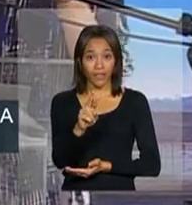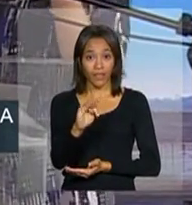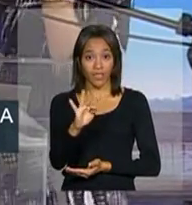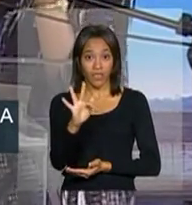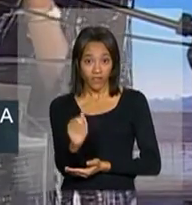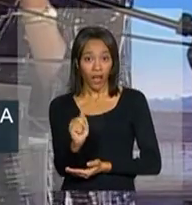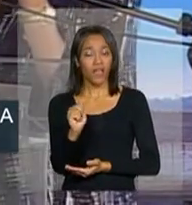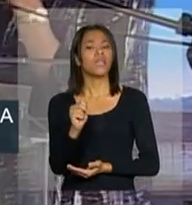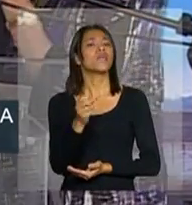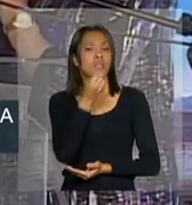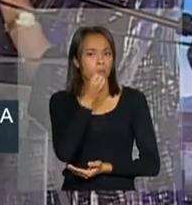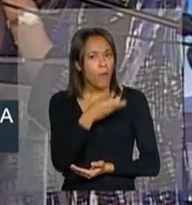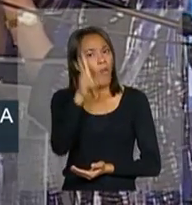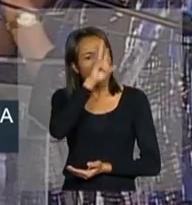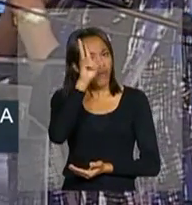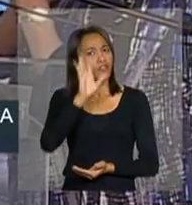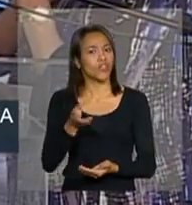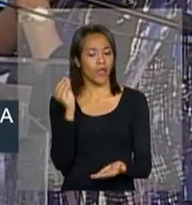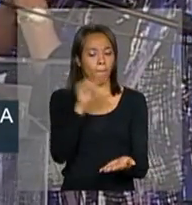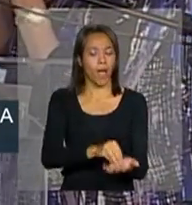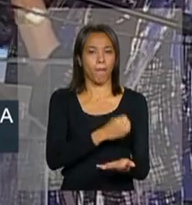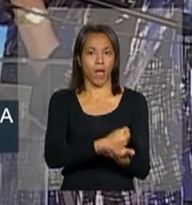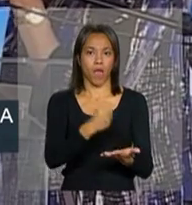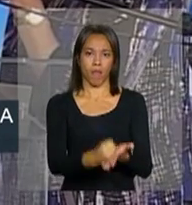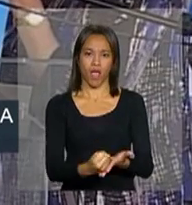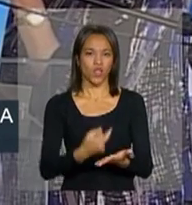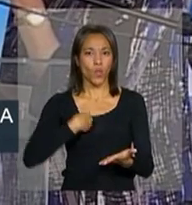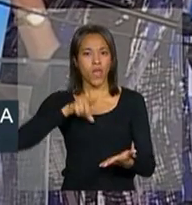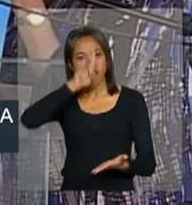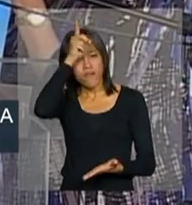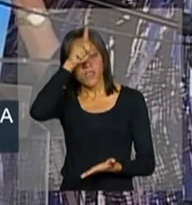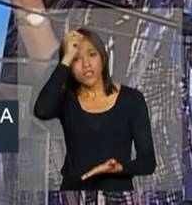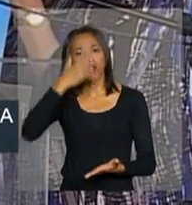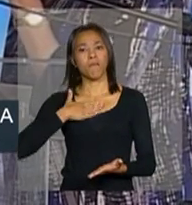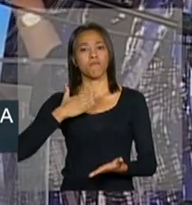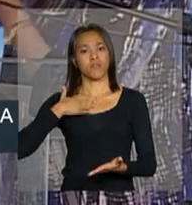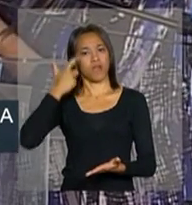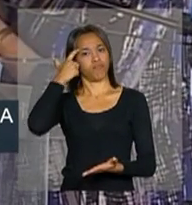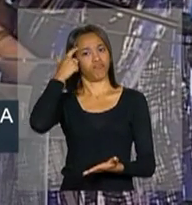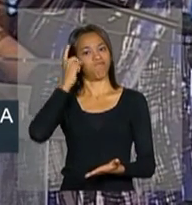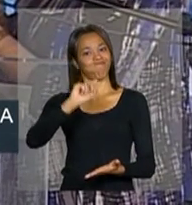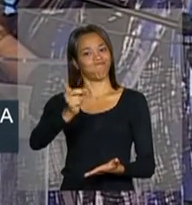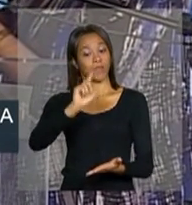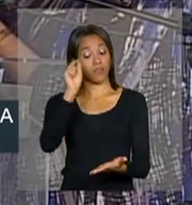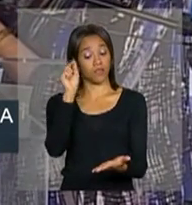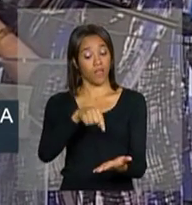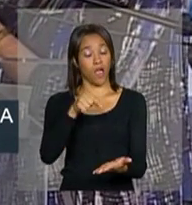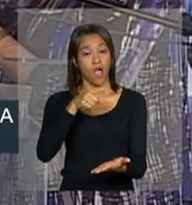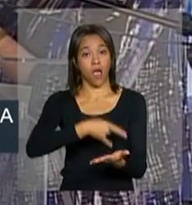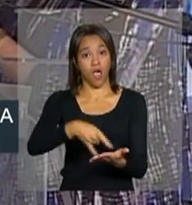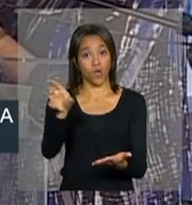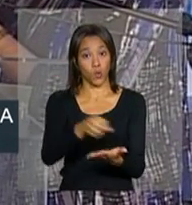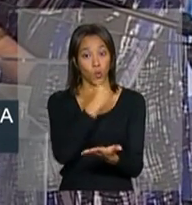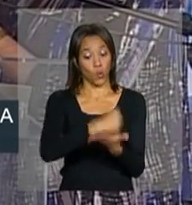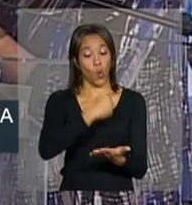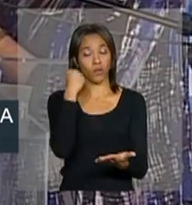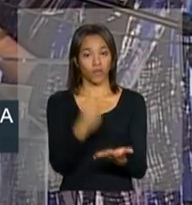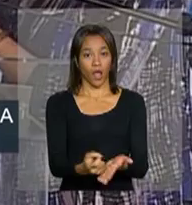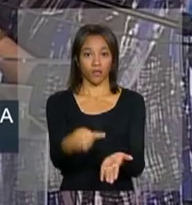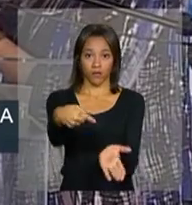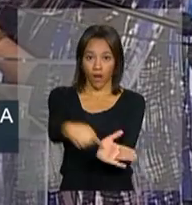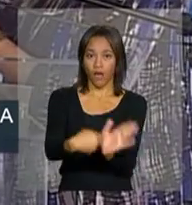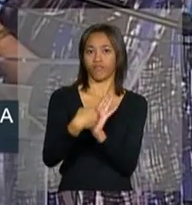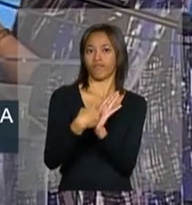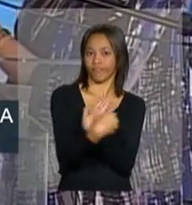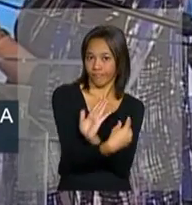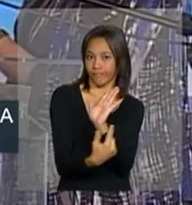e é bom lembrar que isso está em contrato, não é uma invenção da minha cabeça. Não é, Maurício? Quando a gente assina um contrato, está